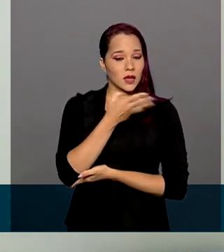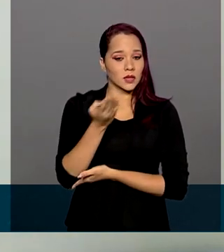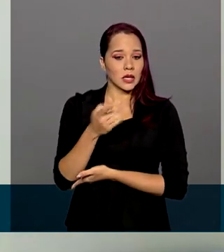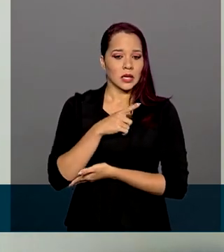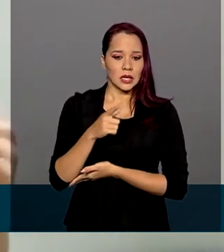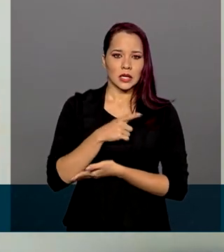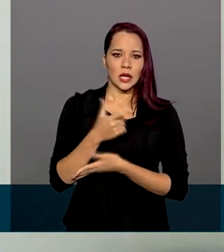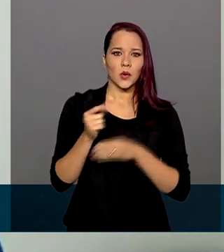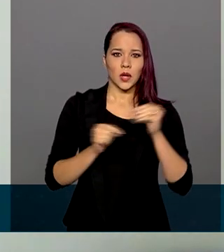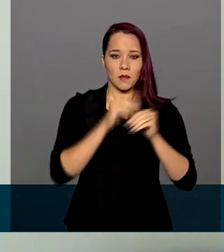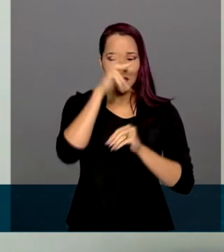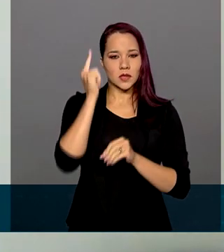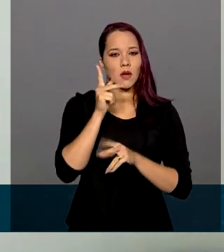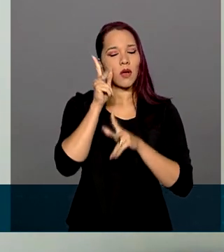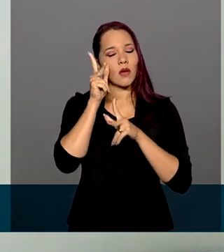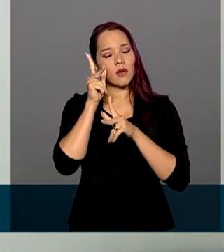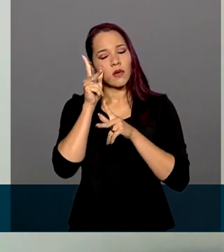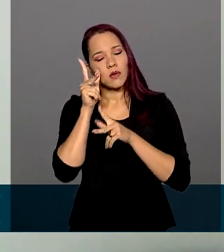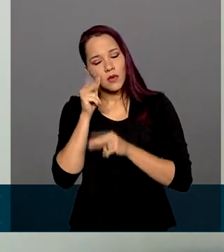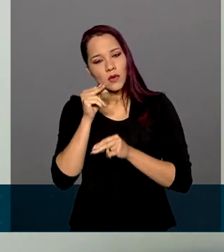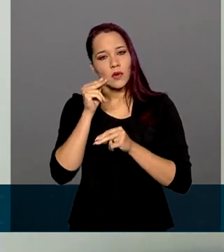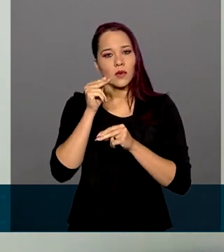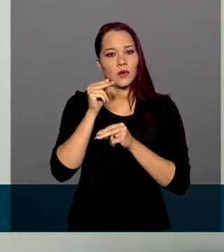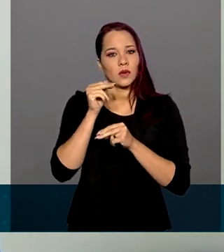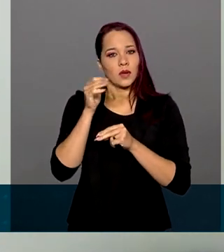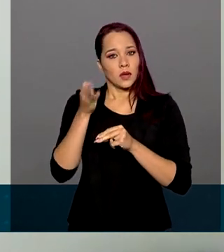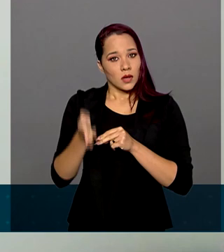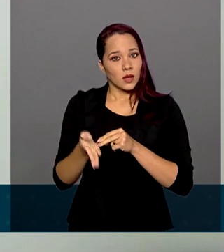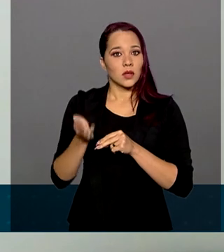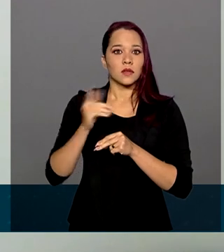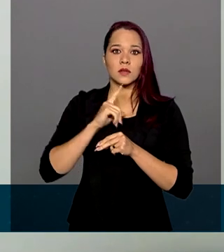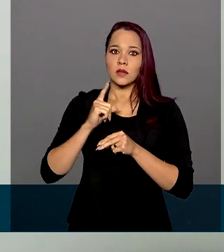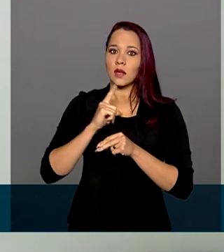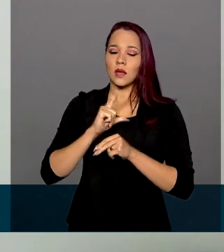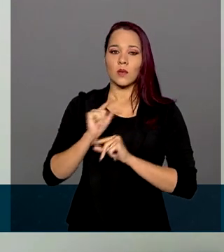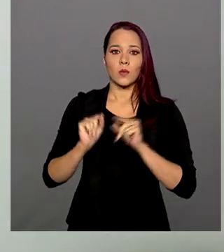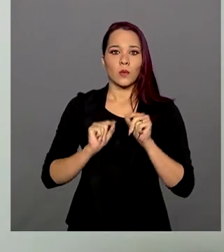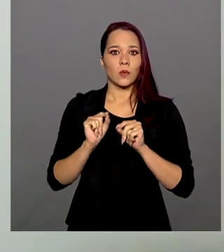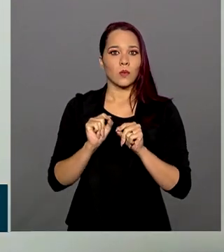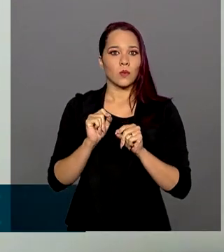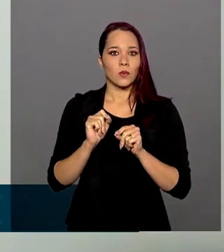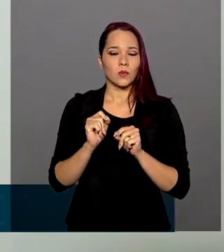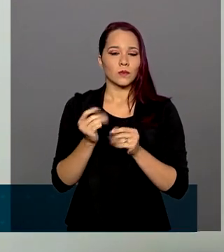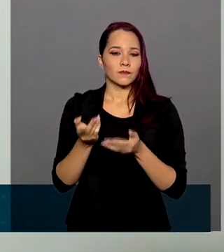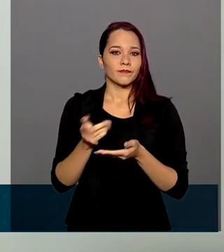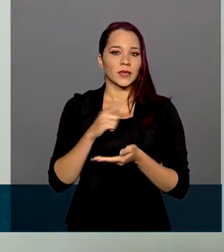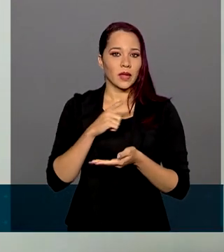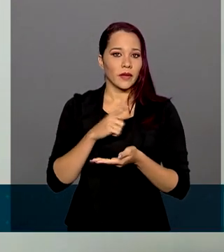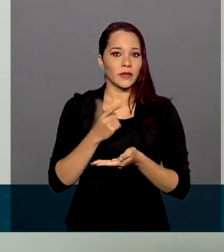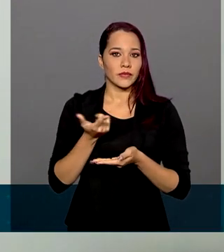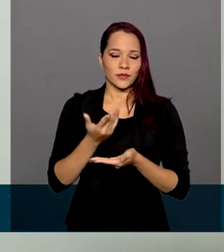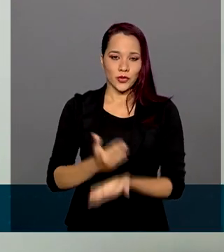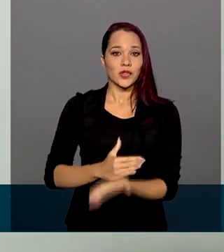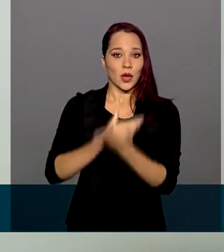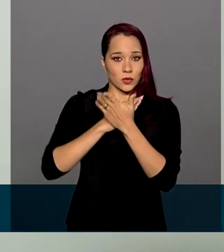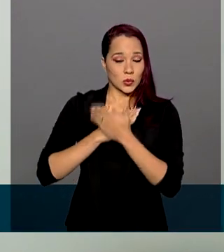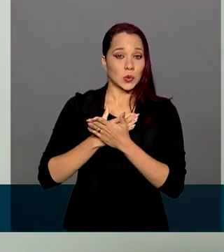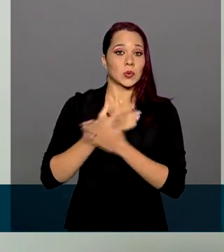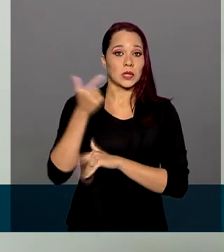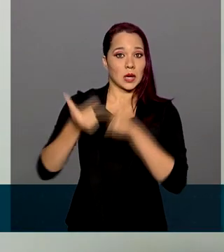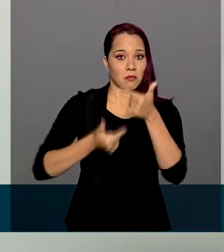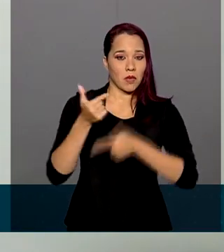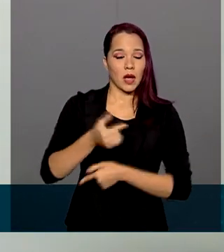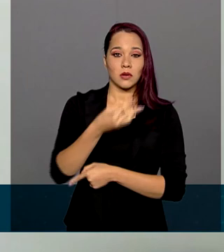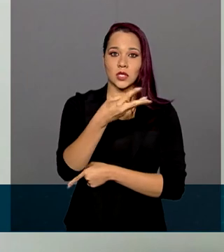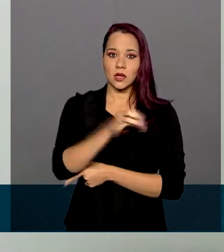processo de sedação e de relaxamento muscular, isso chegou a nos dar uma força de trabalho de